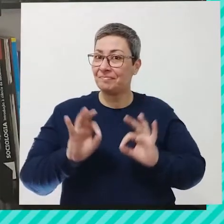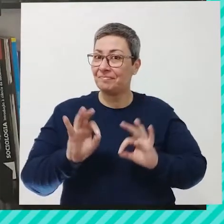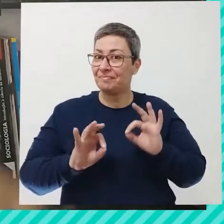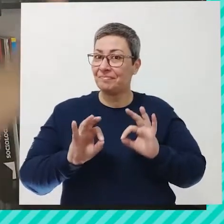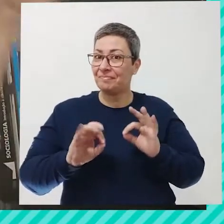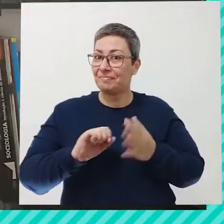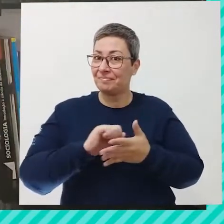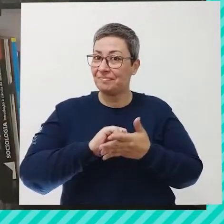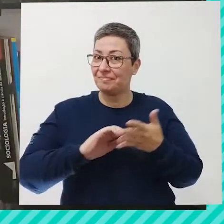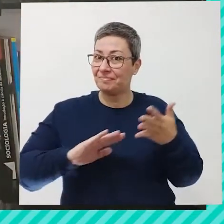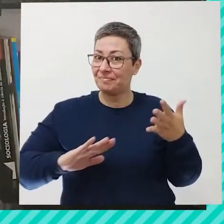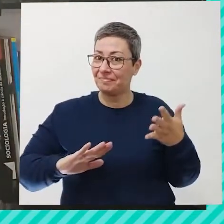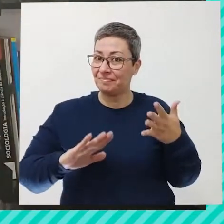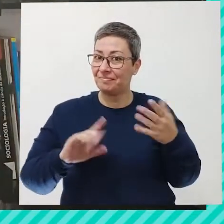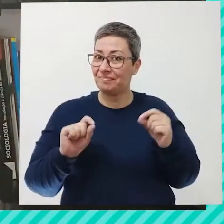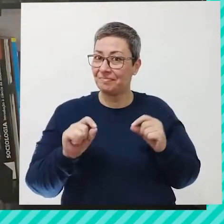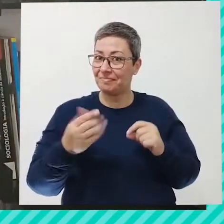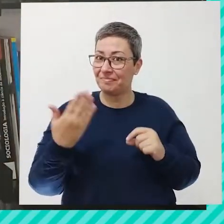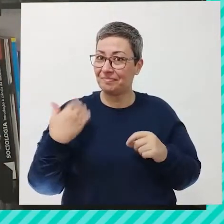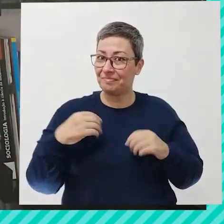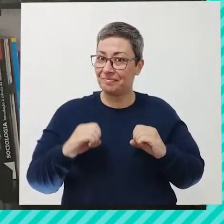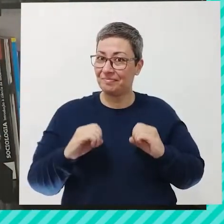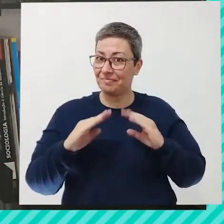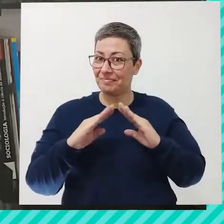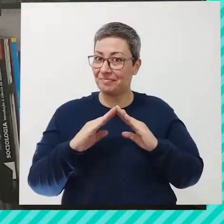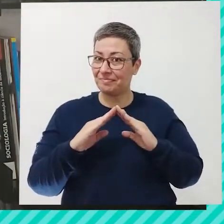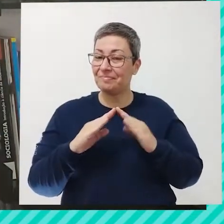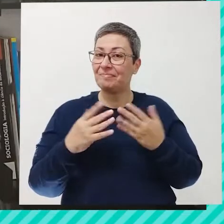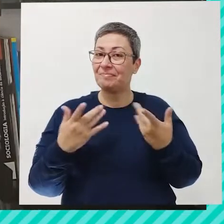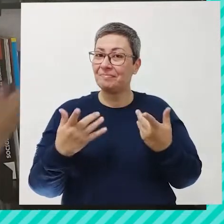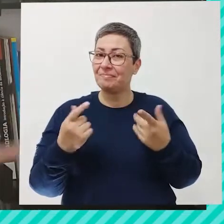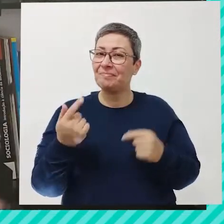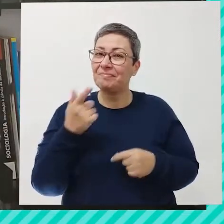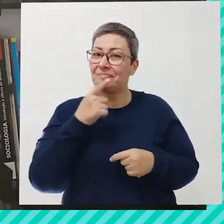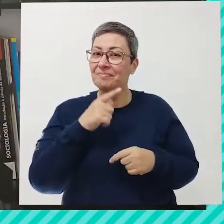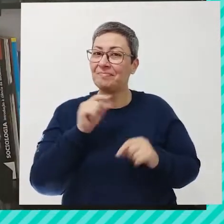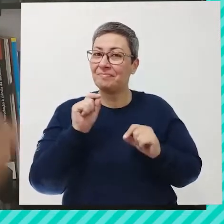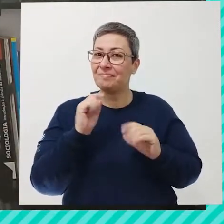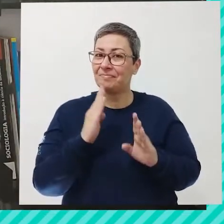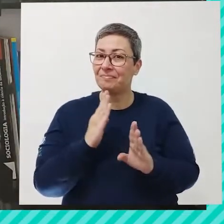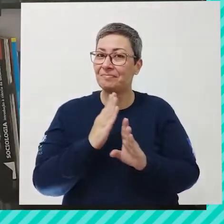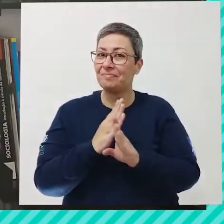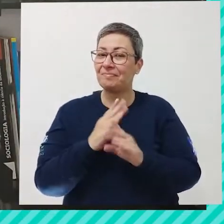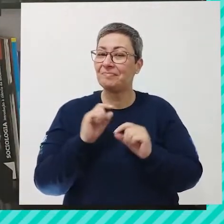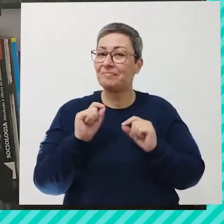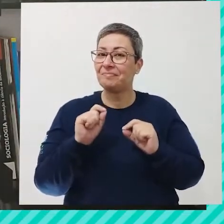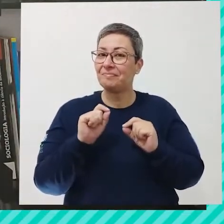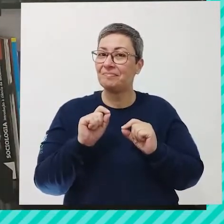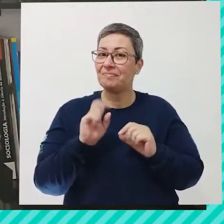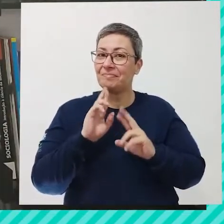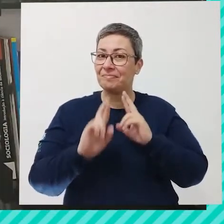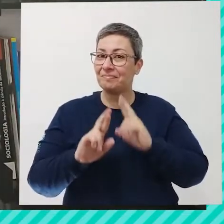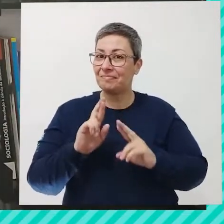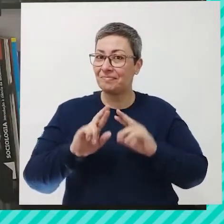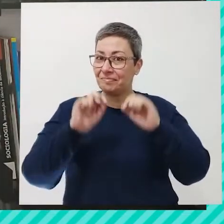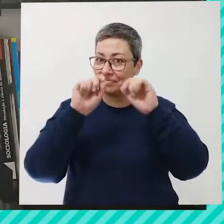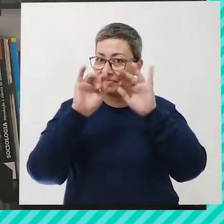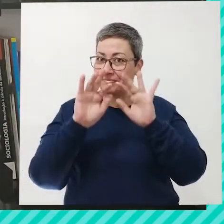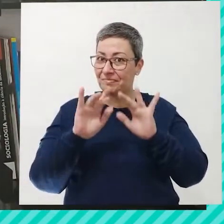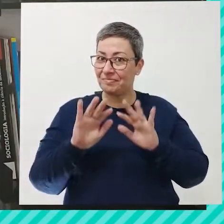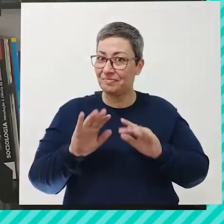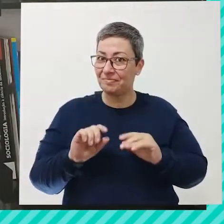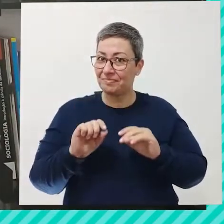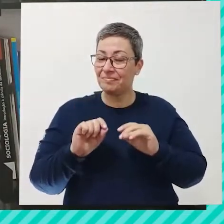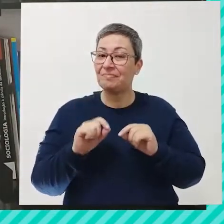atividade do nosso último programa? Vocês conseguiram encontrar e responder o formulário que a gente